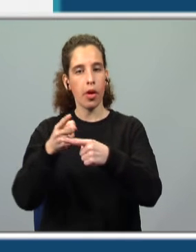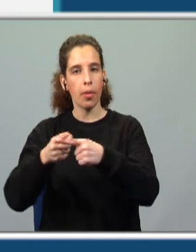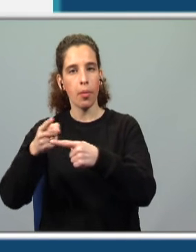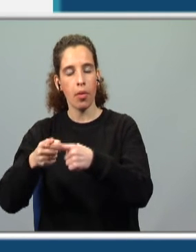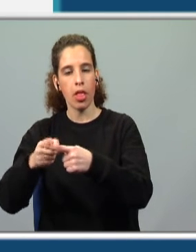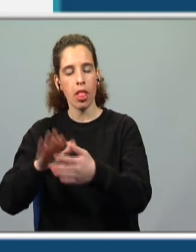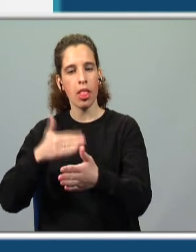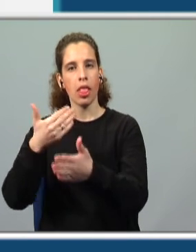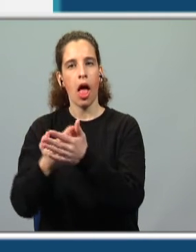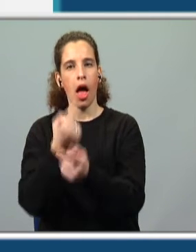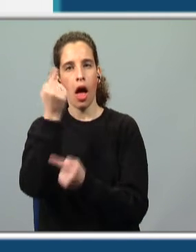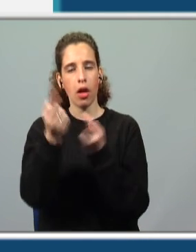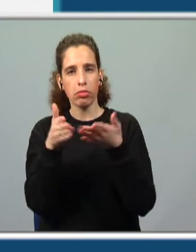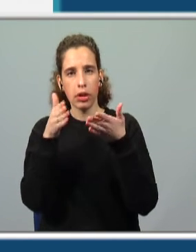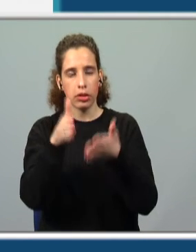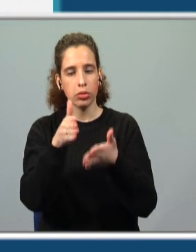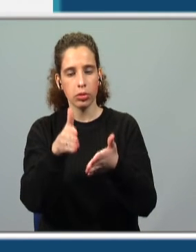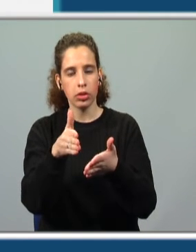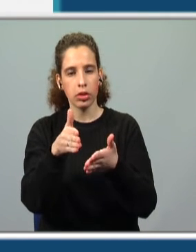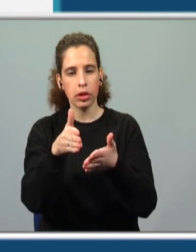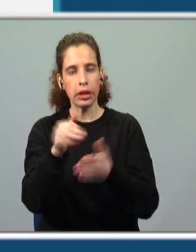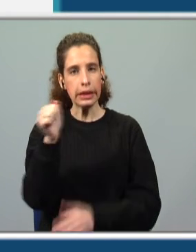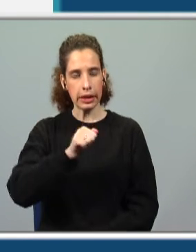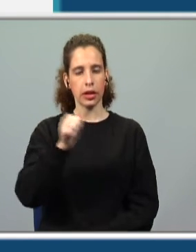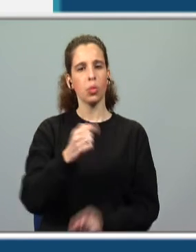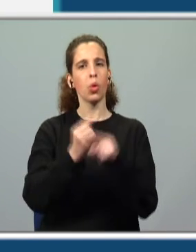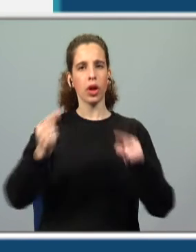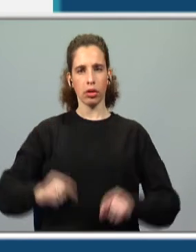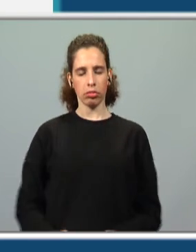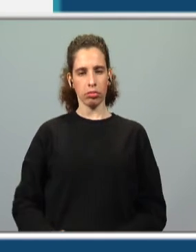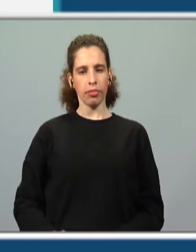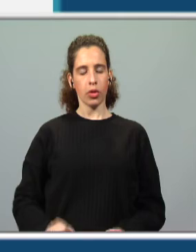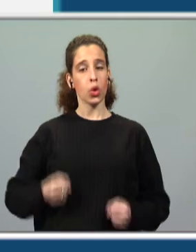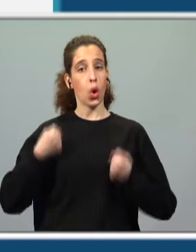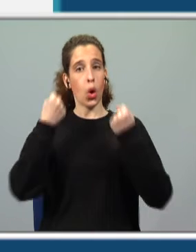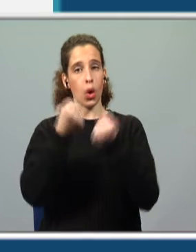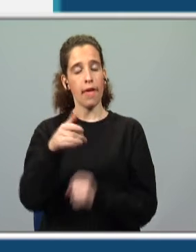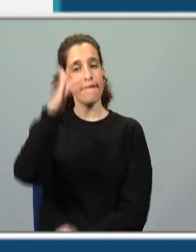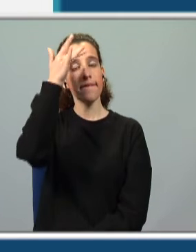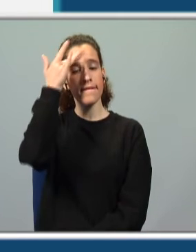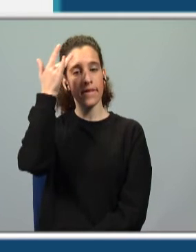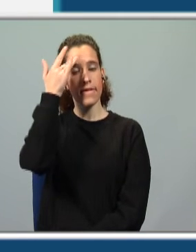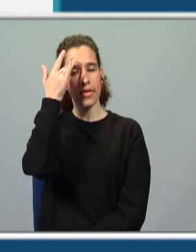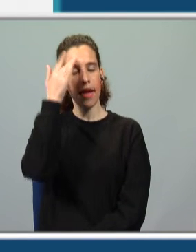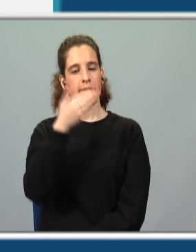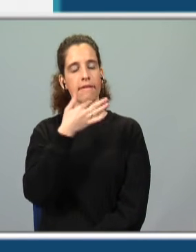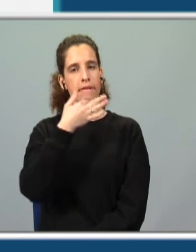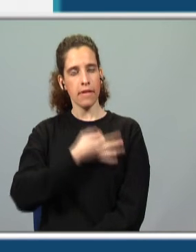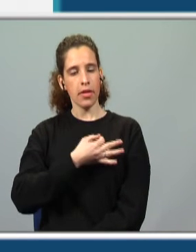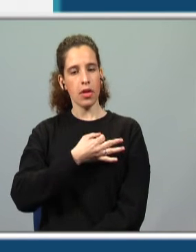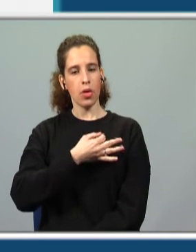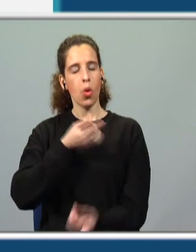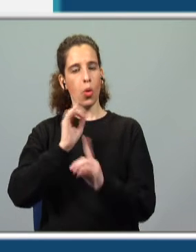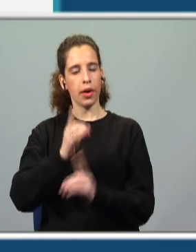nos dá alguma ajuda? Sim, porque conseguimos mais facilmente identificar